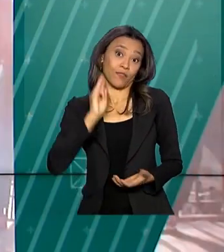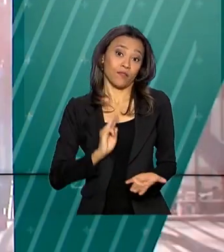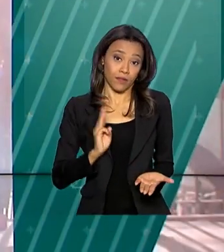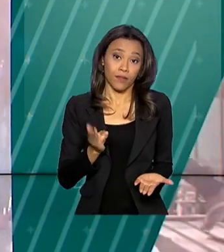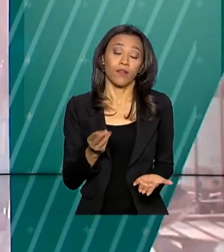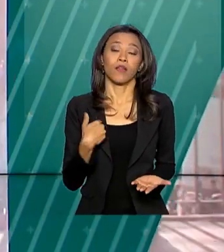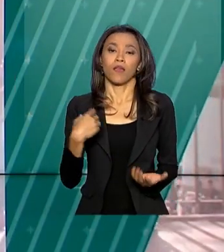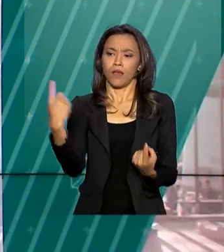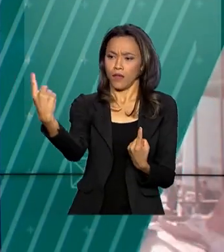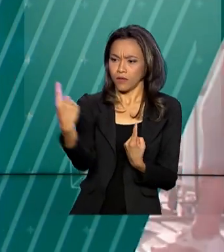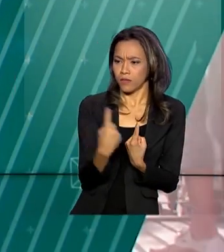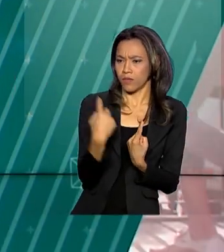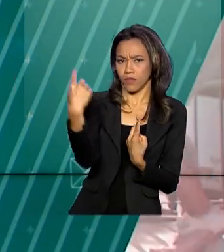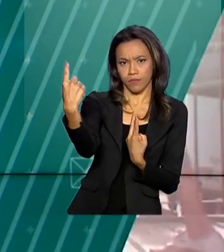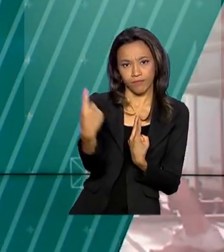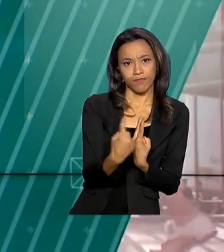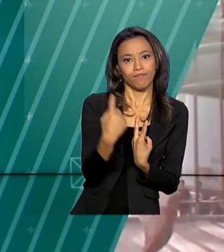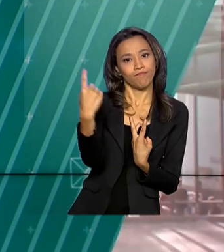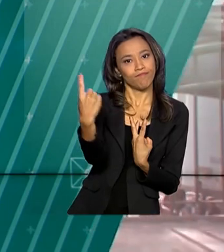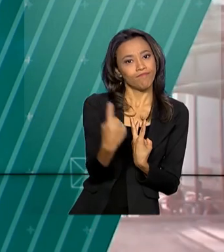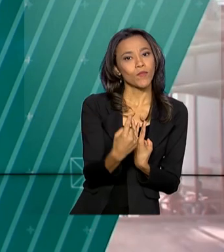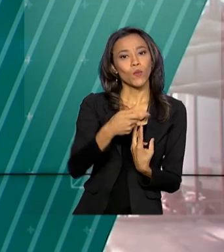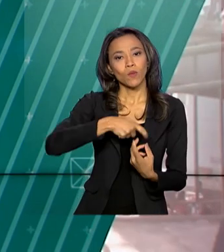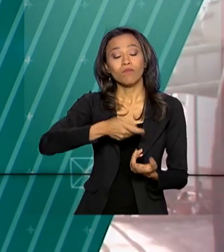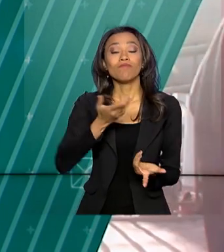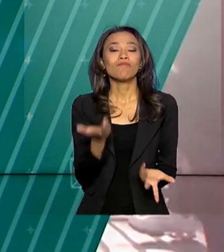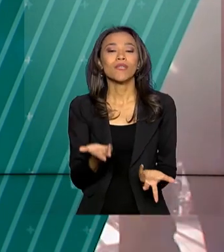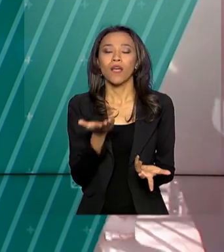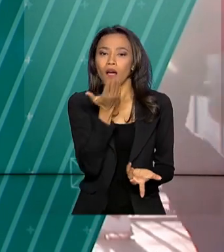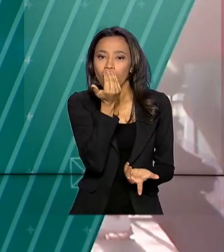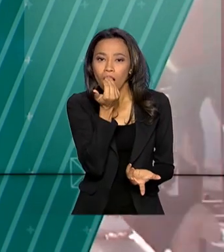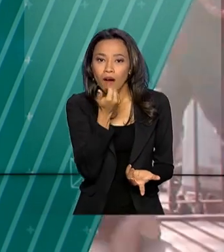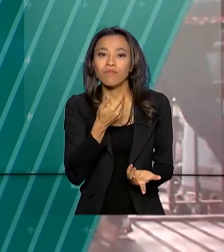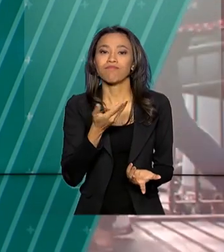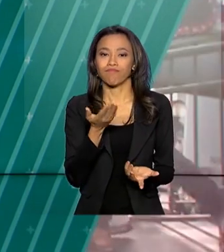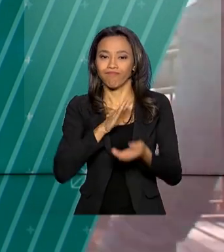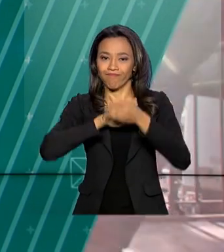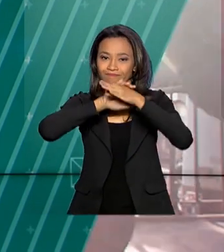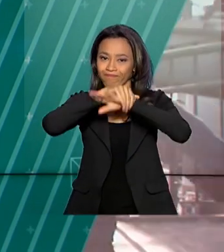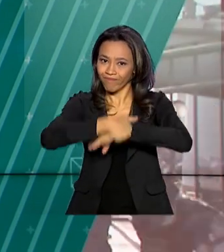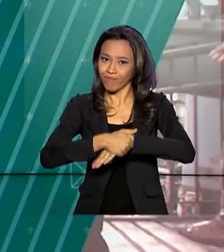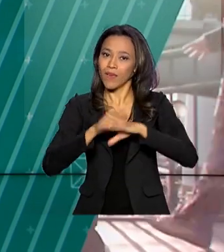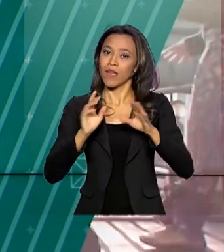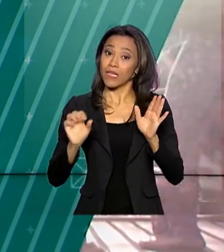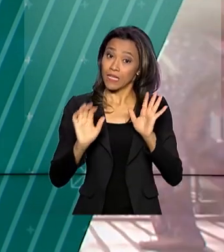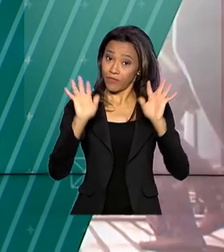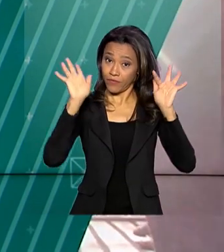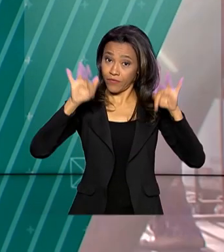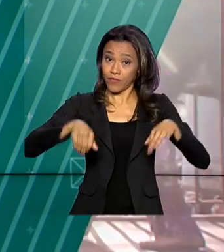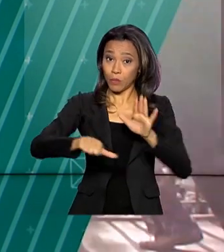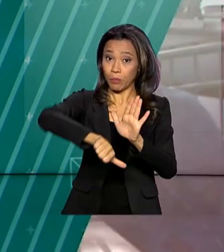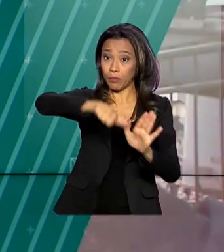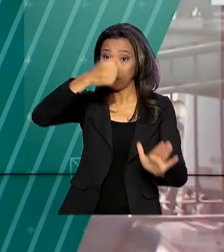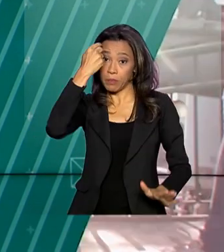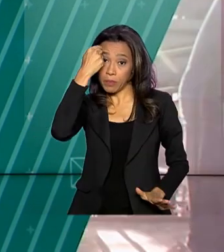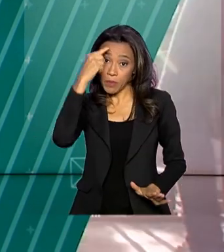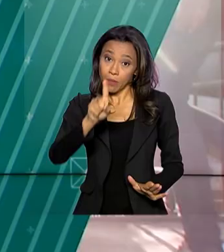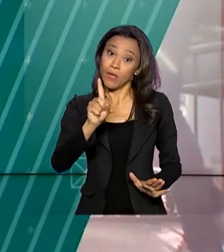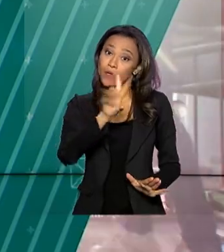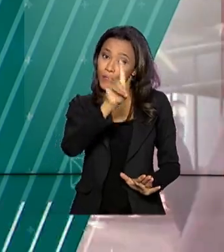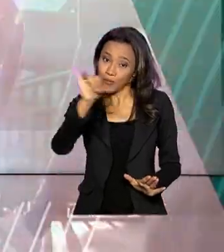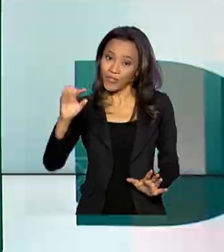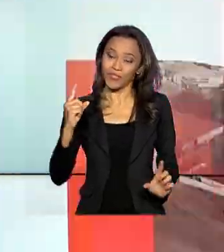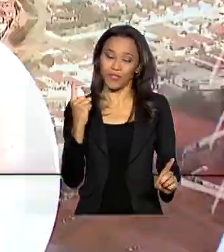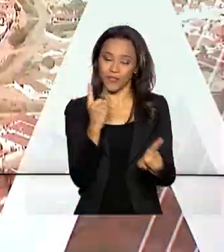de Estado e de Governo do BRICS para um jantar em Brasília. O evento encerrou o primeiro dia da 11ª Cúpula do